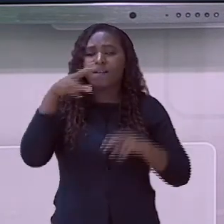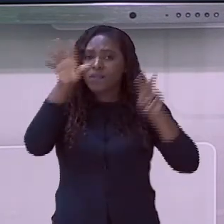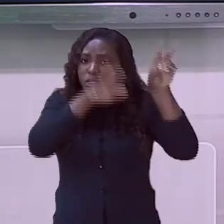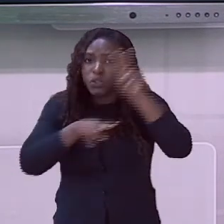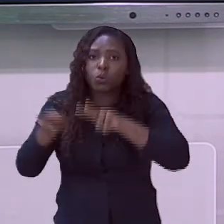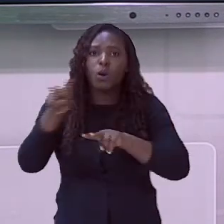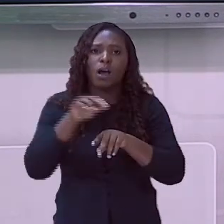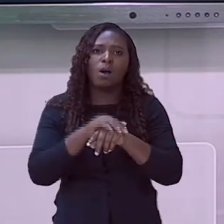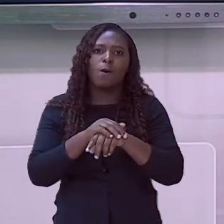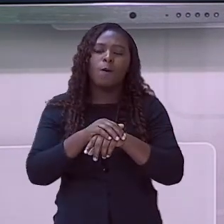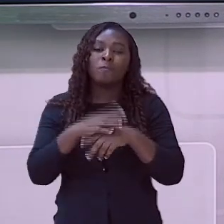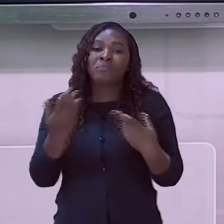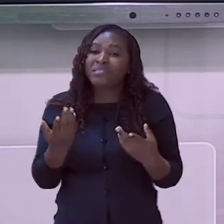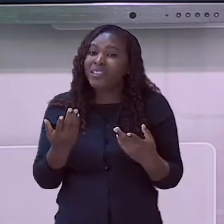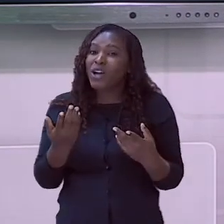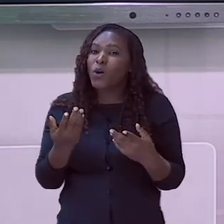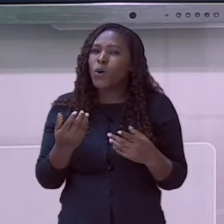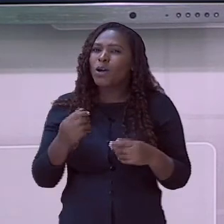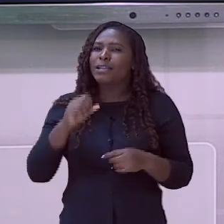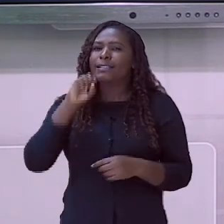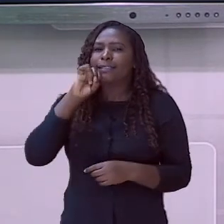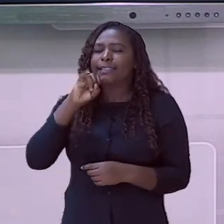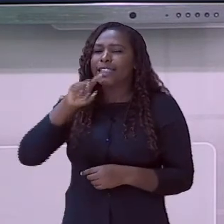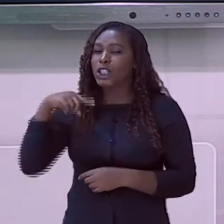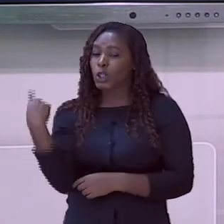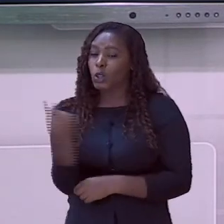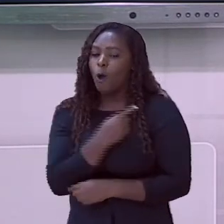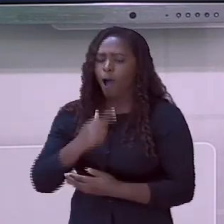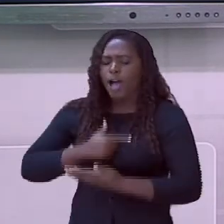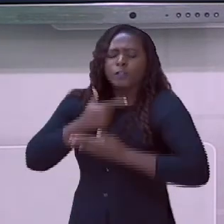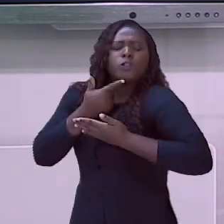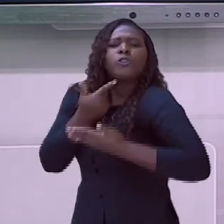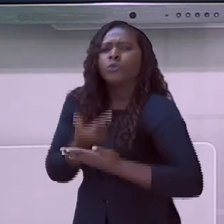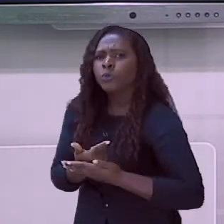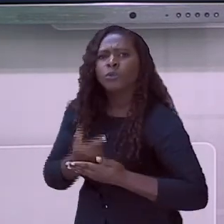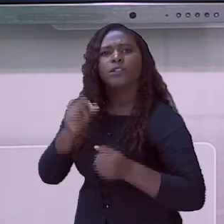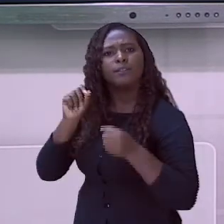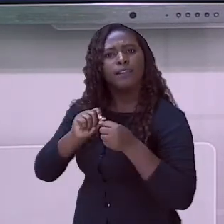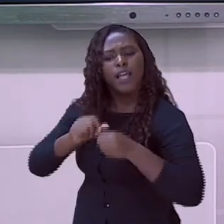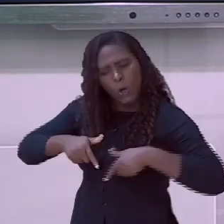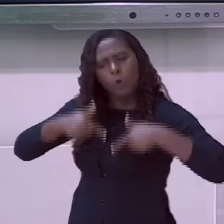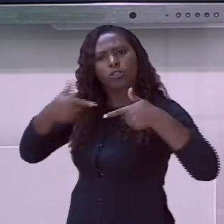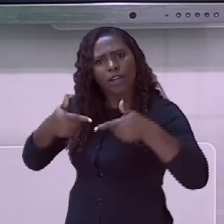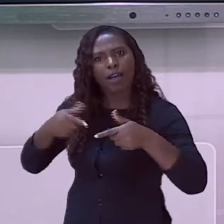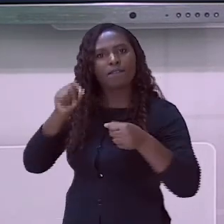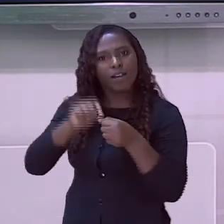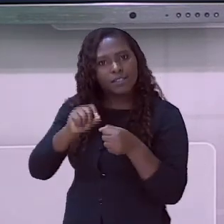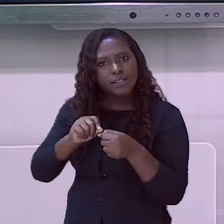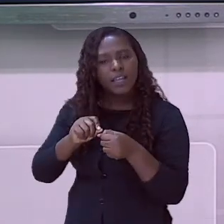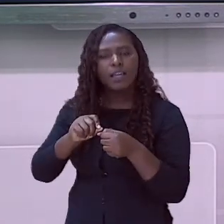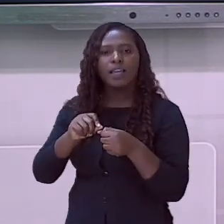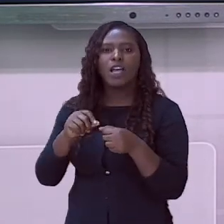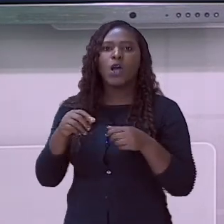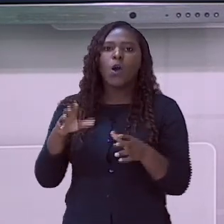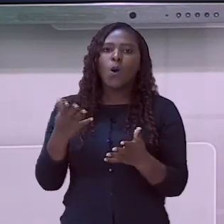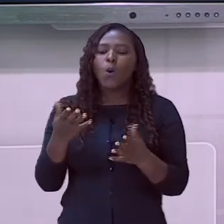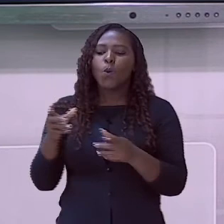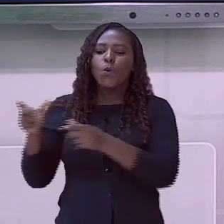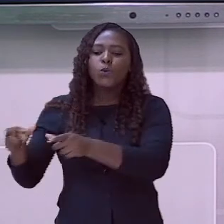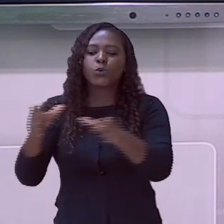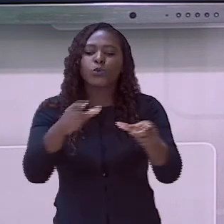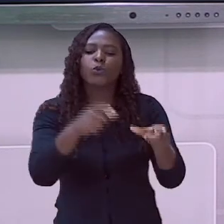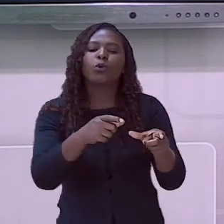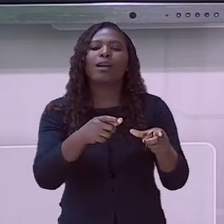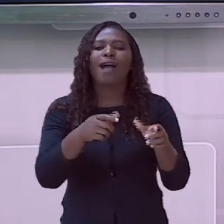pressão para que os ambientes, os espaços se tornem mais acessíveis e democráticos,